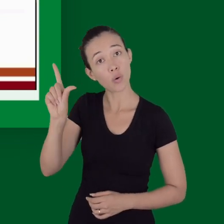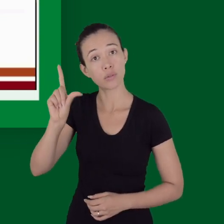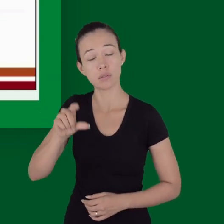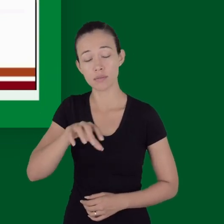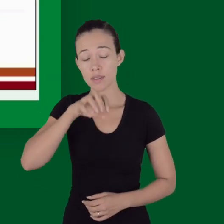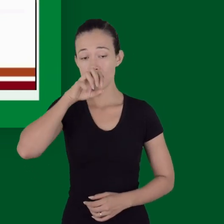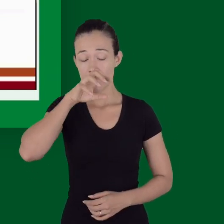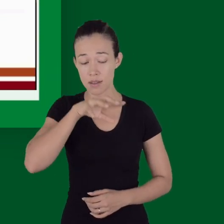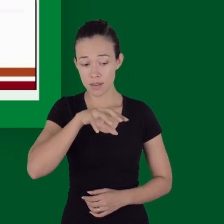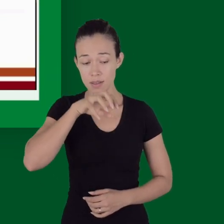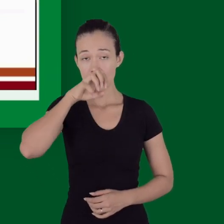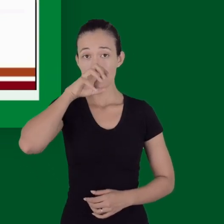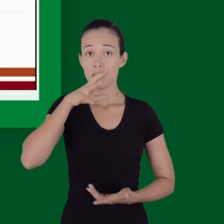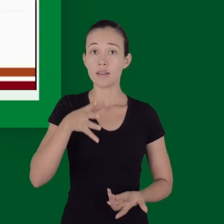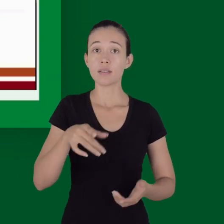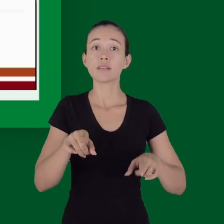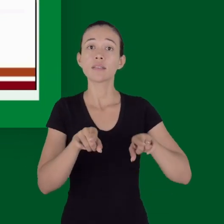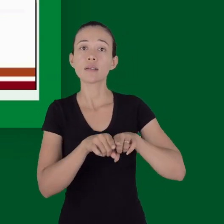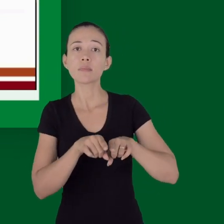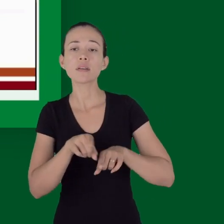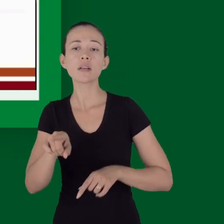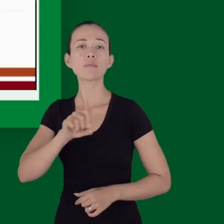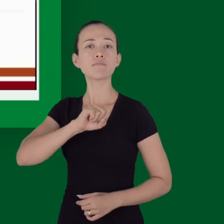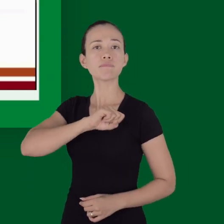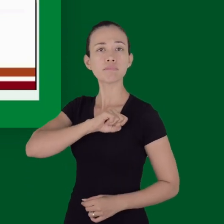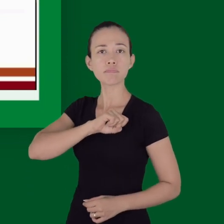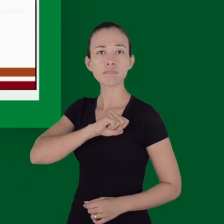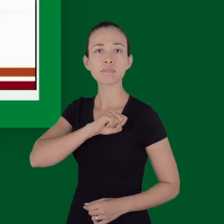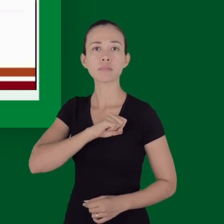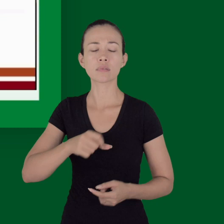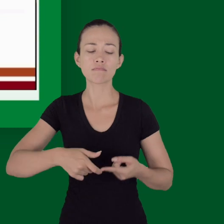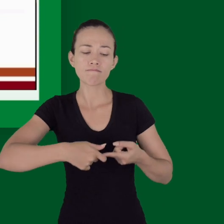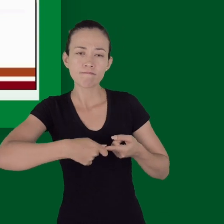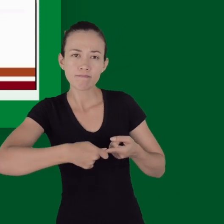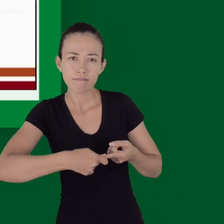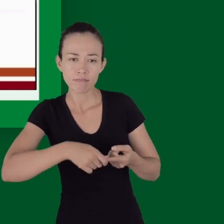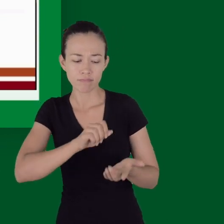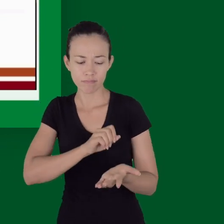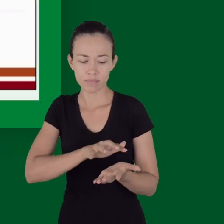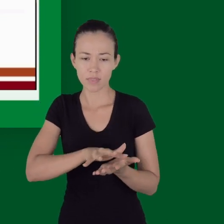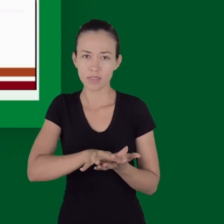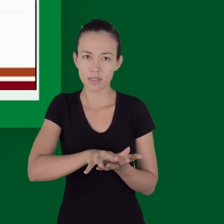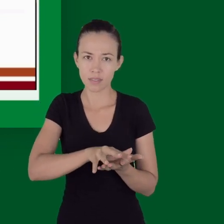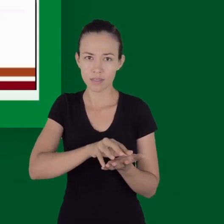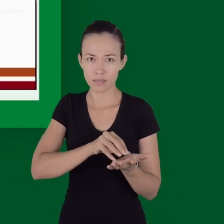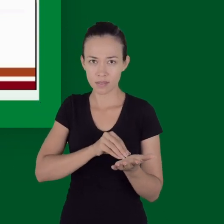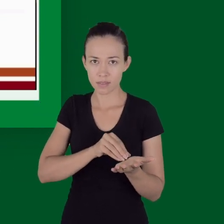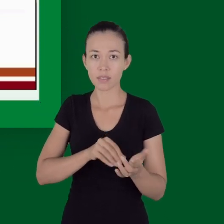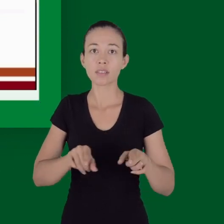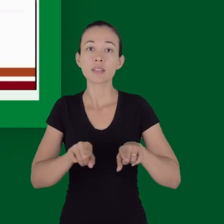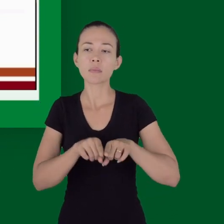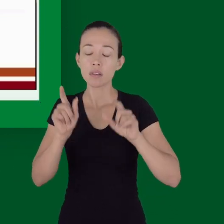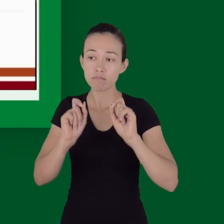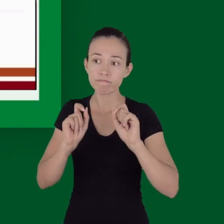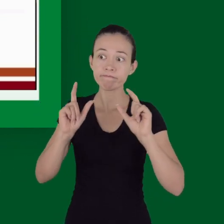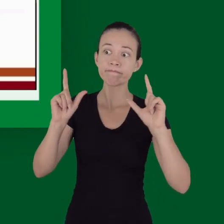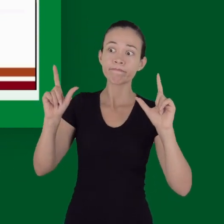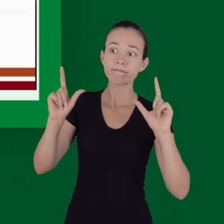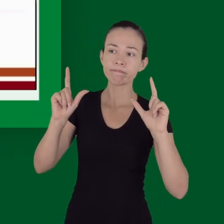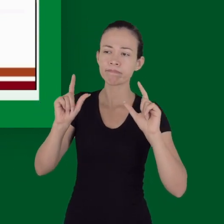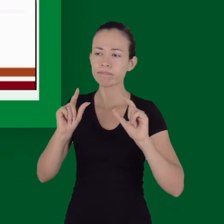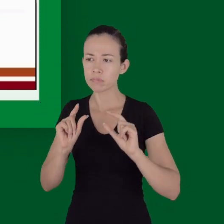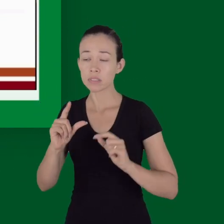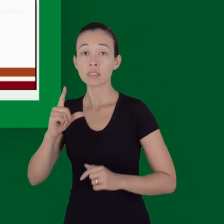frequência respiratória, a frequência cardíaca, o tempo de enchimento capilar e o nível de consciência são indicadores mais sensíveis